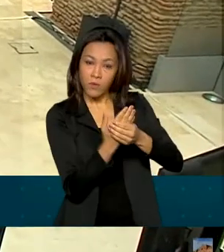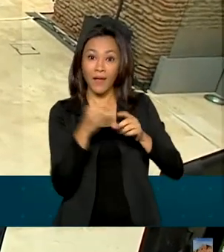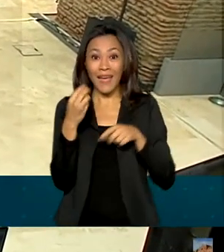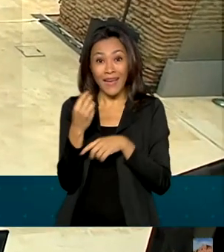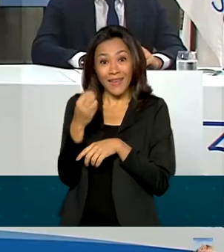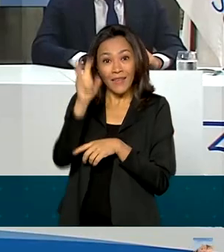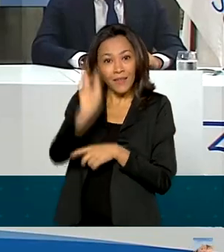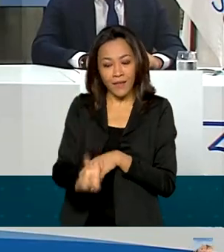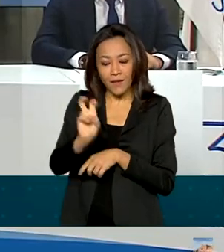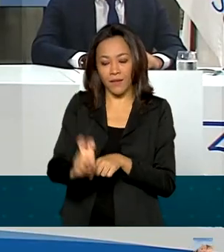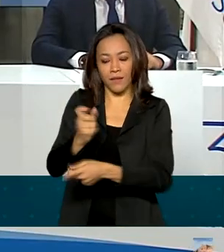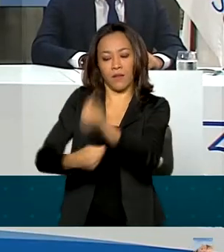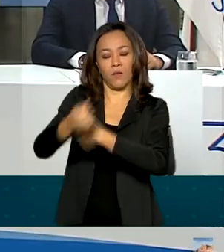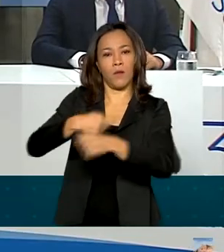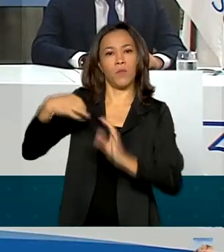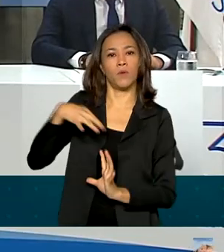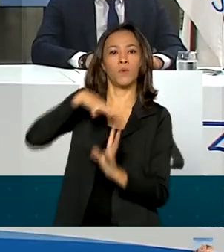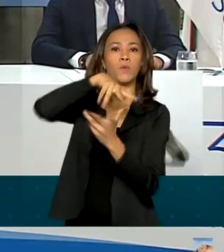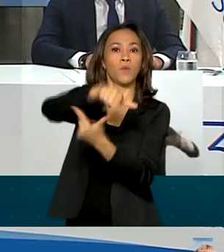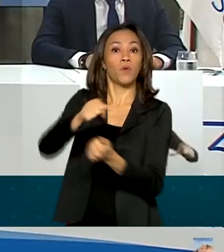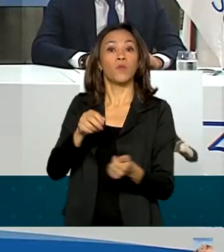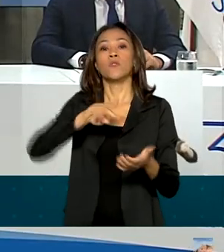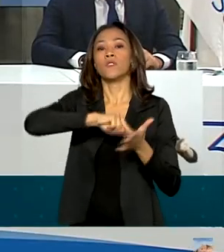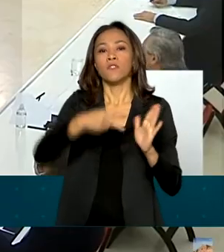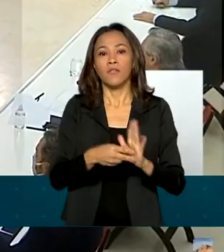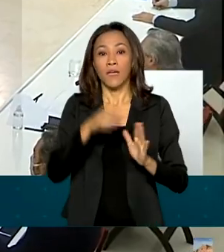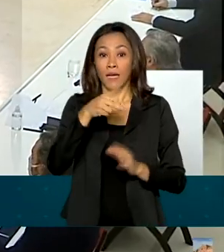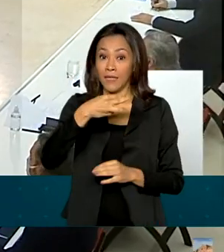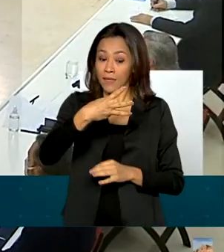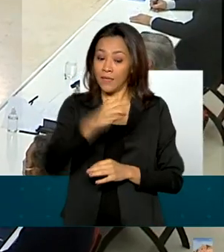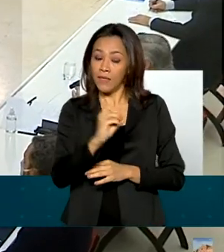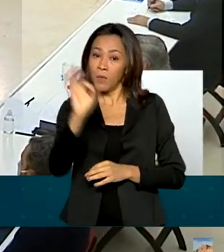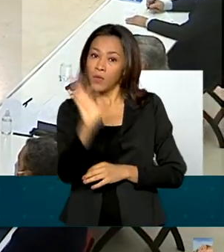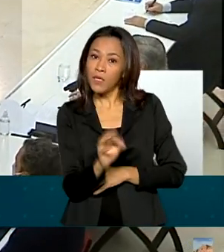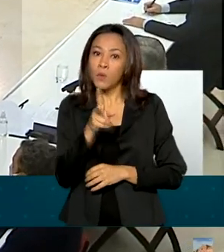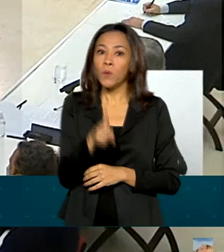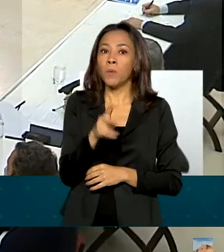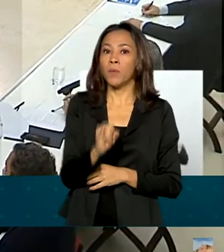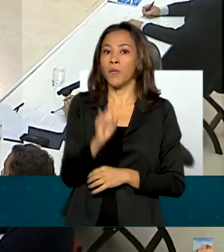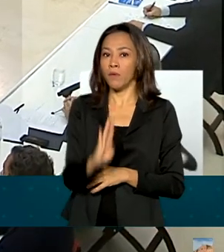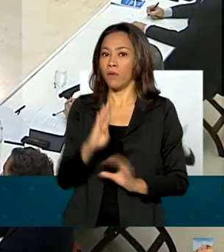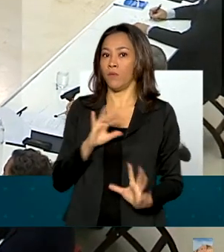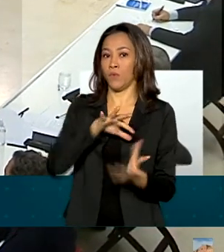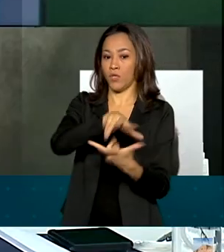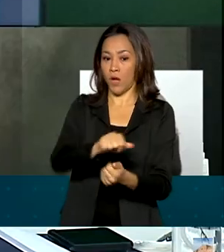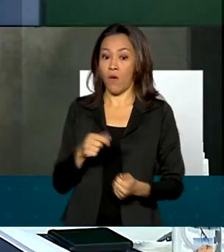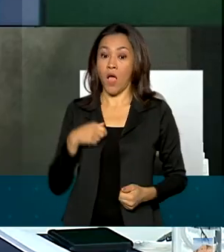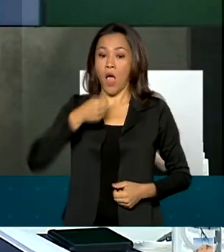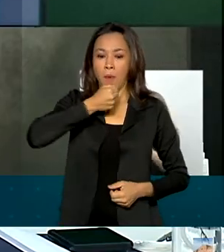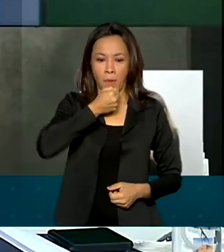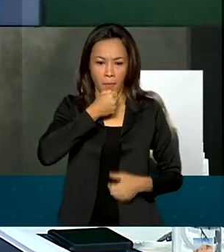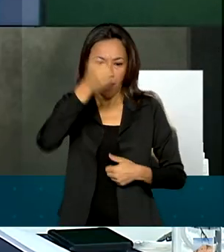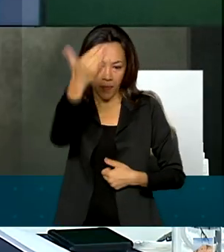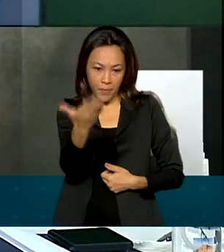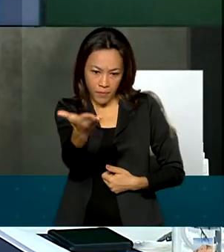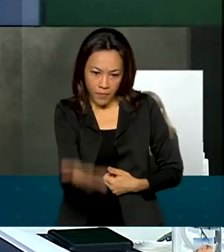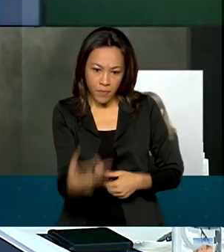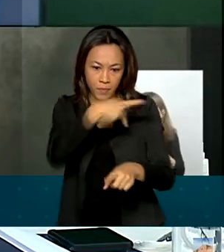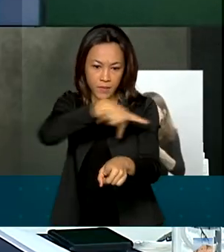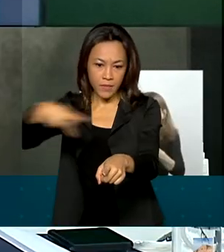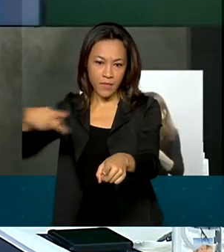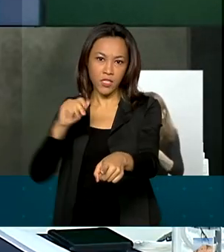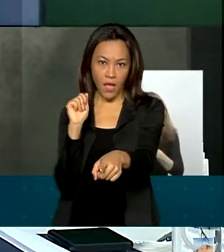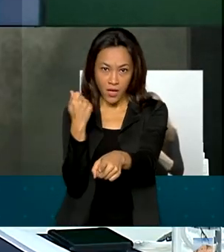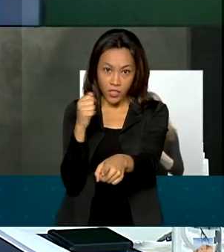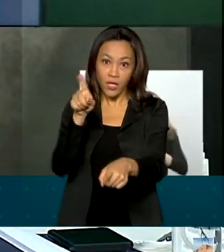planeta, representa 30% do PIB mundial. Na videoconferência, o presidente da Argentina, Alberto Fernandes, que é quem